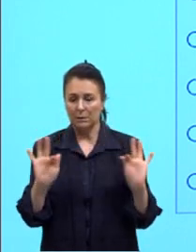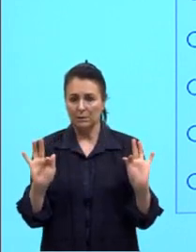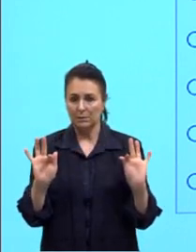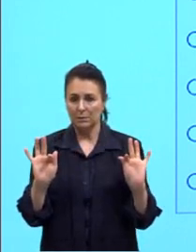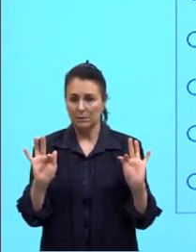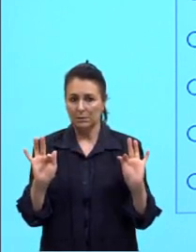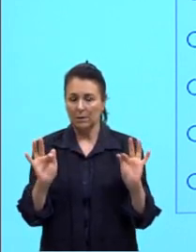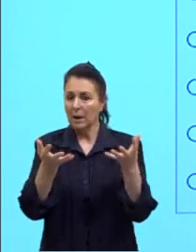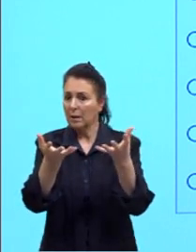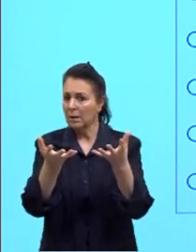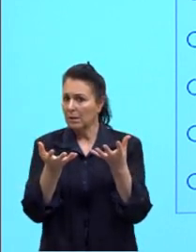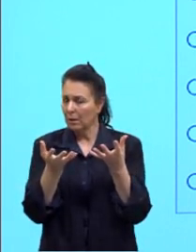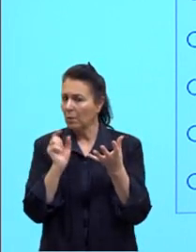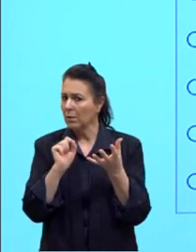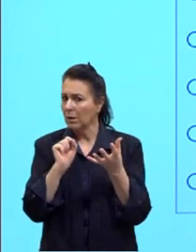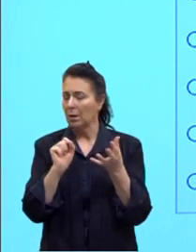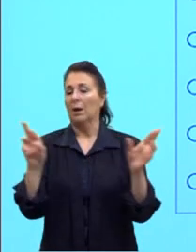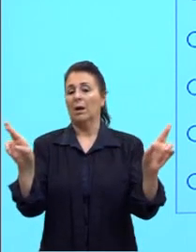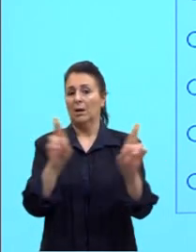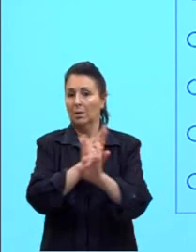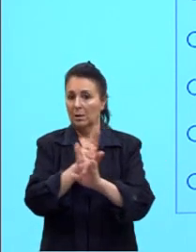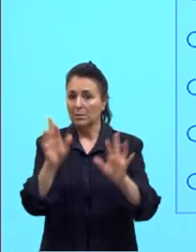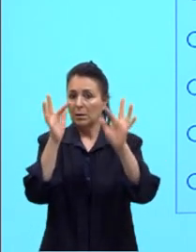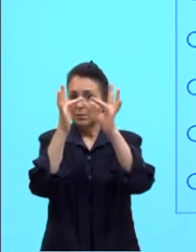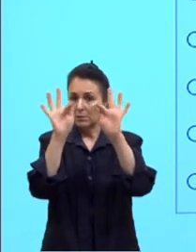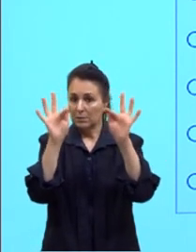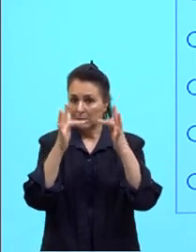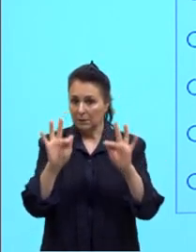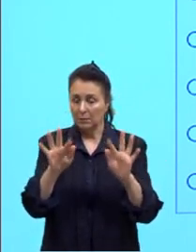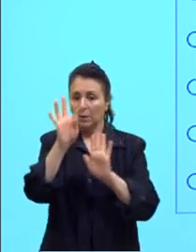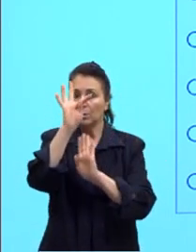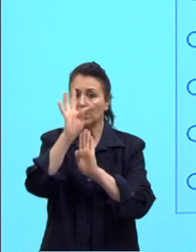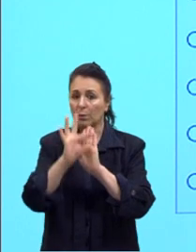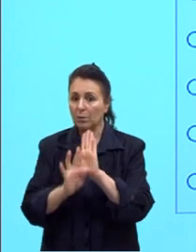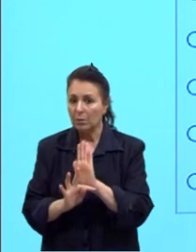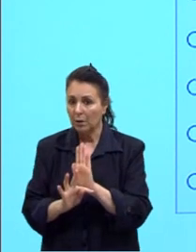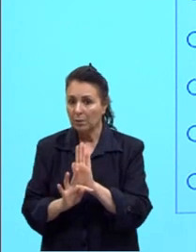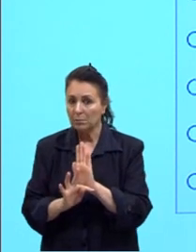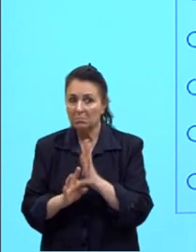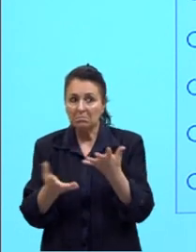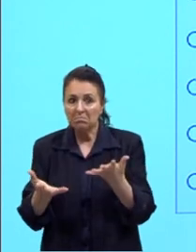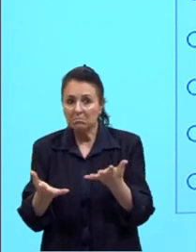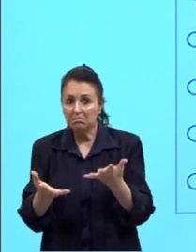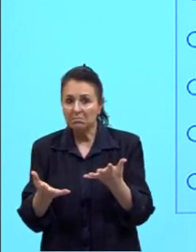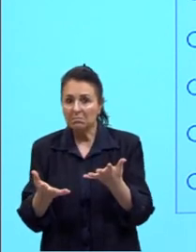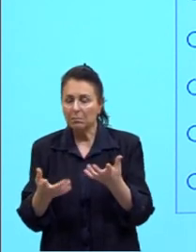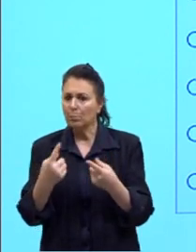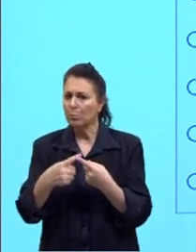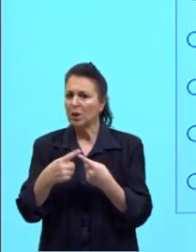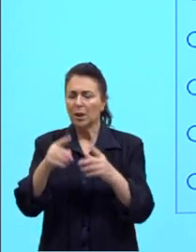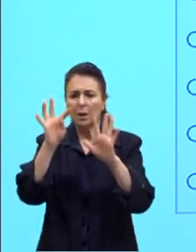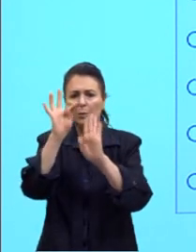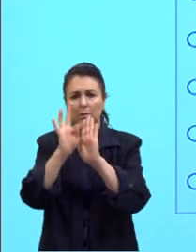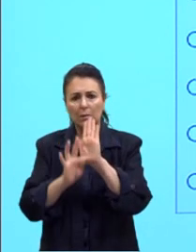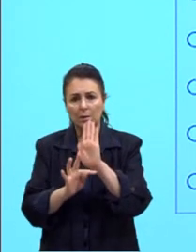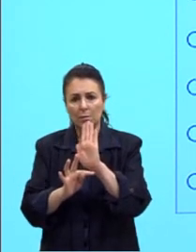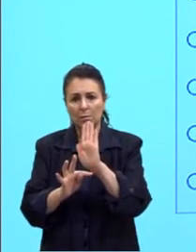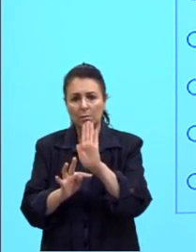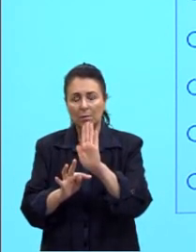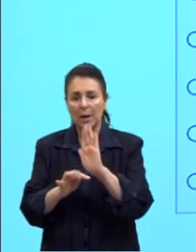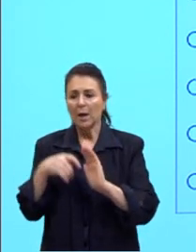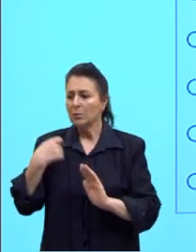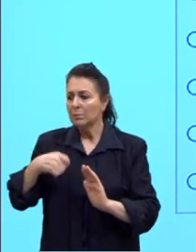se ele quer a relação entre as frases, o texto aqui, para mim, ele está só de enfeite. Porque eu não estou precisando